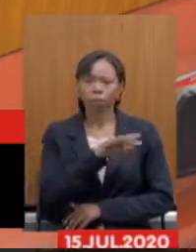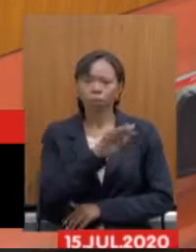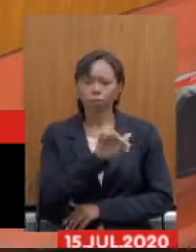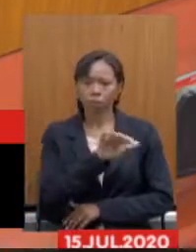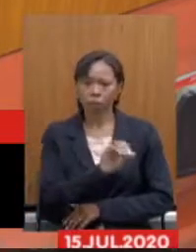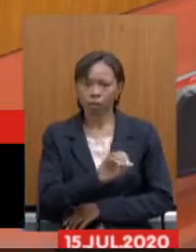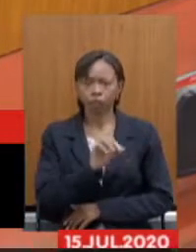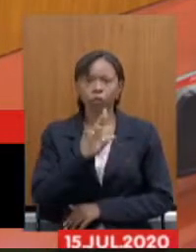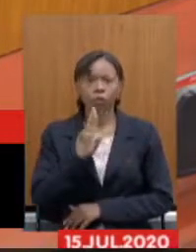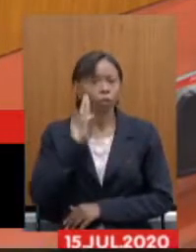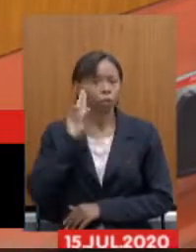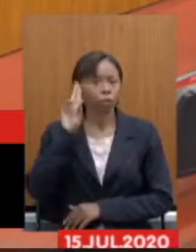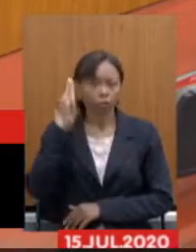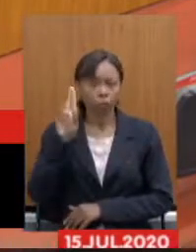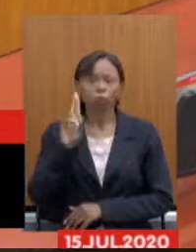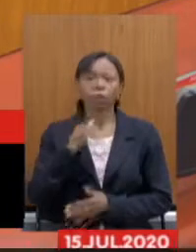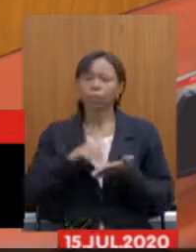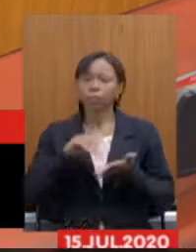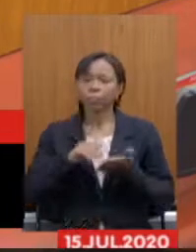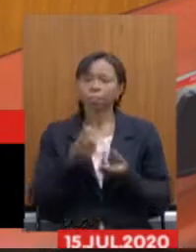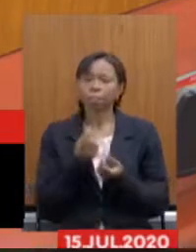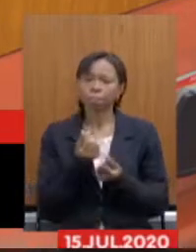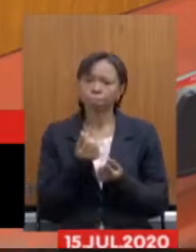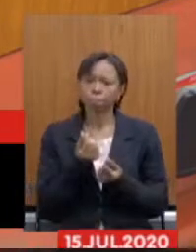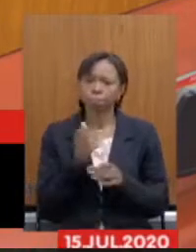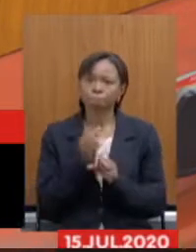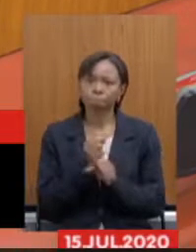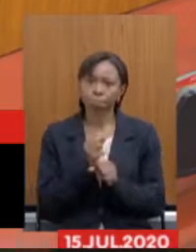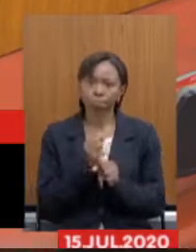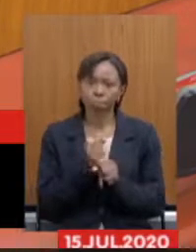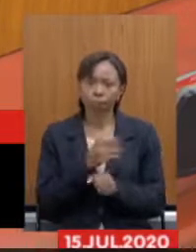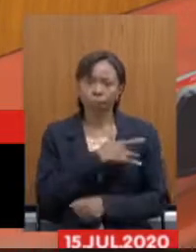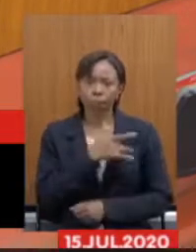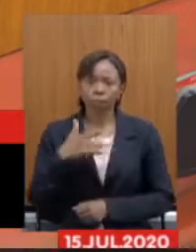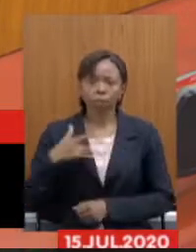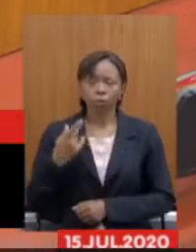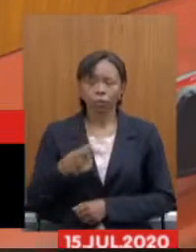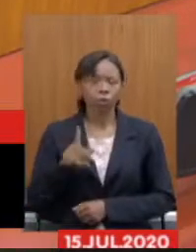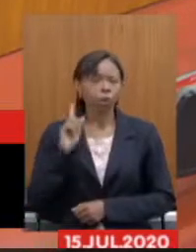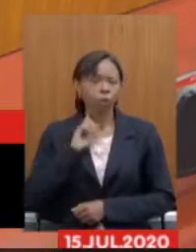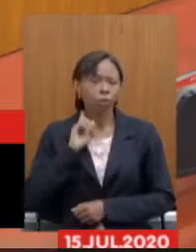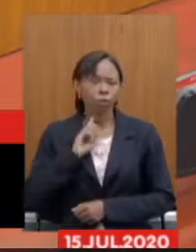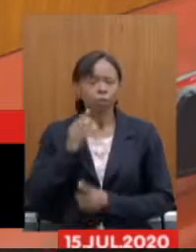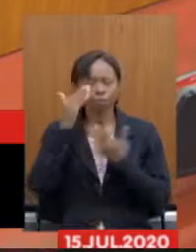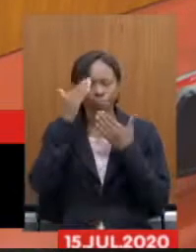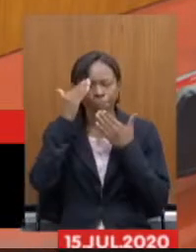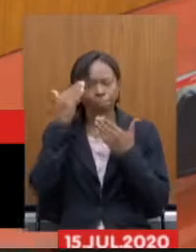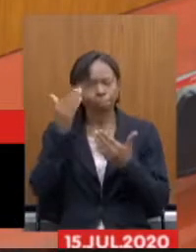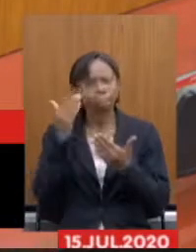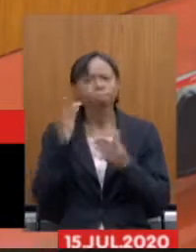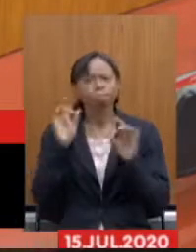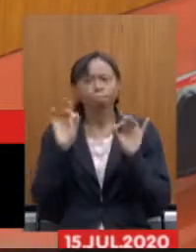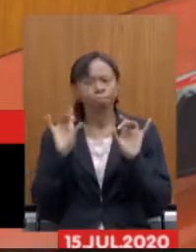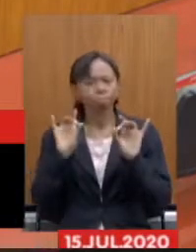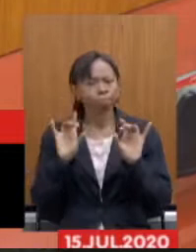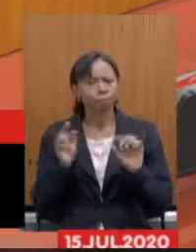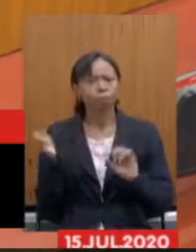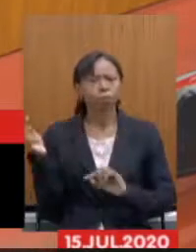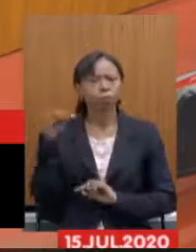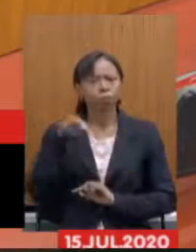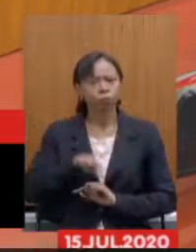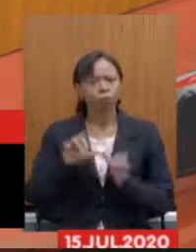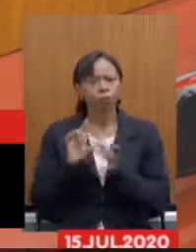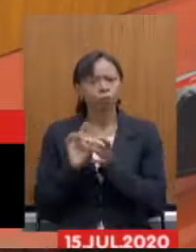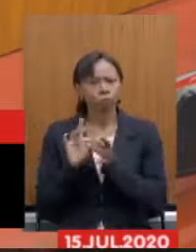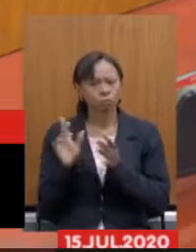de Finanças do Sindicato Único dos Trabalhadores da Saúde de Minas Gerais, a quem agradecemos de maneira especial pela disponibilidade